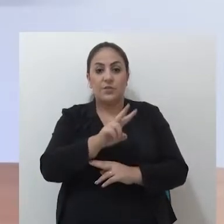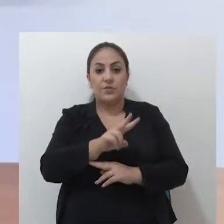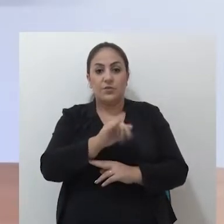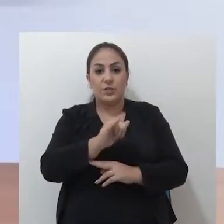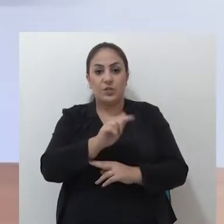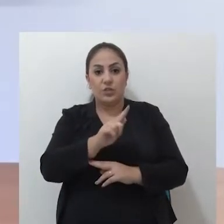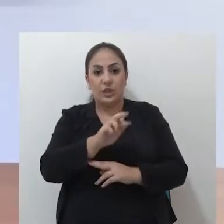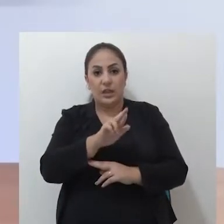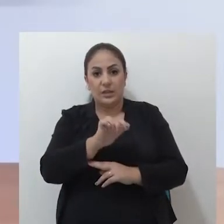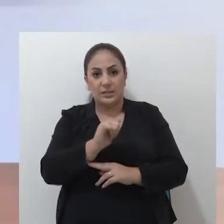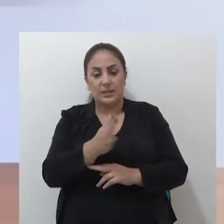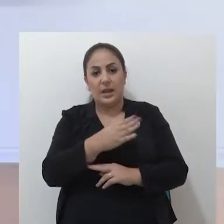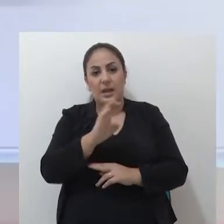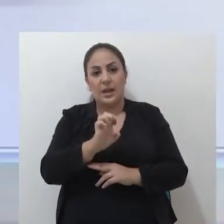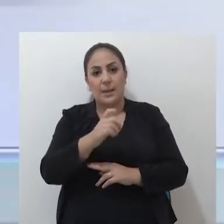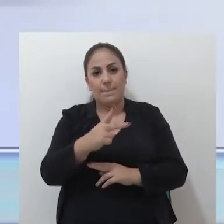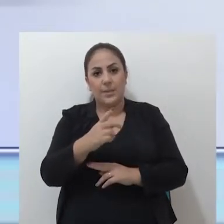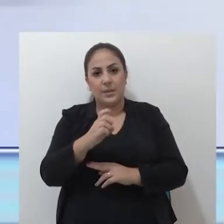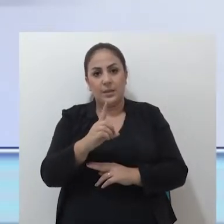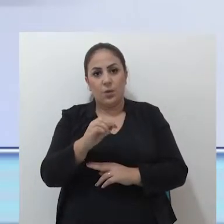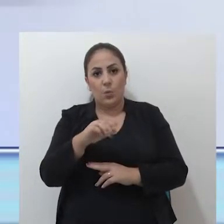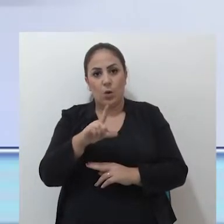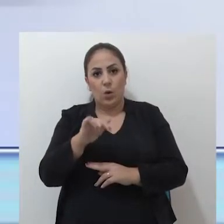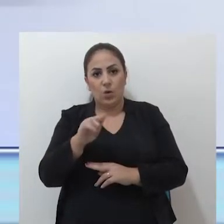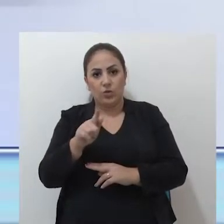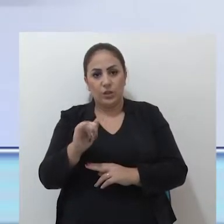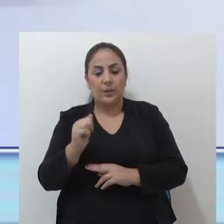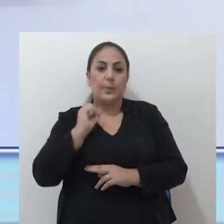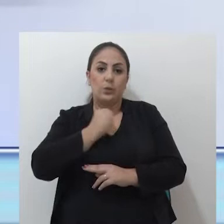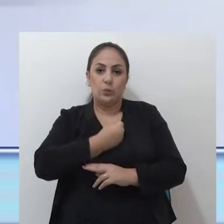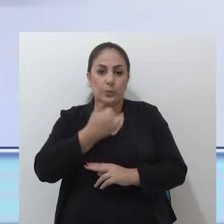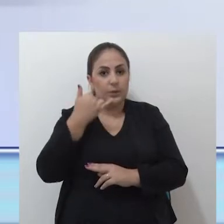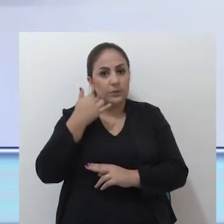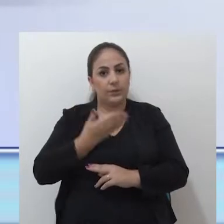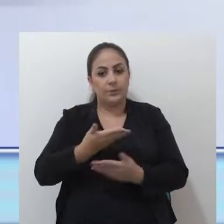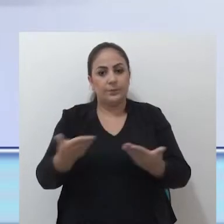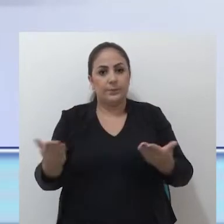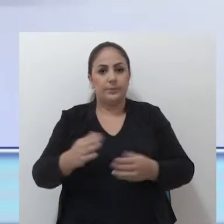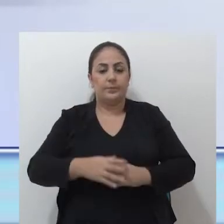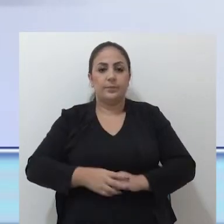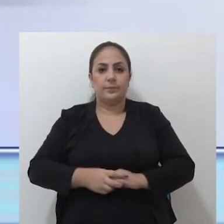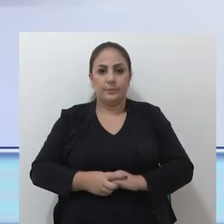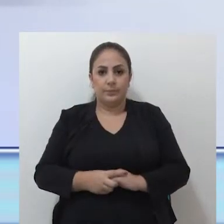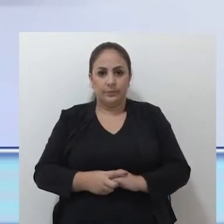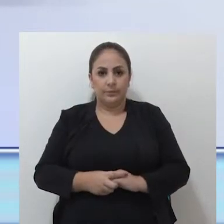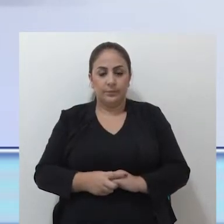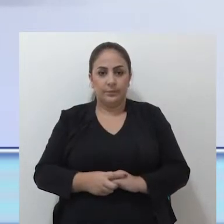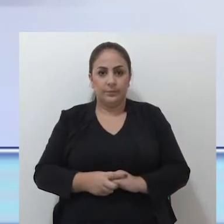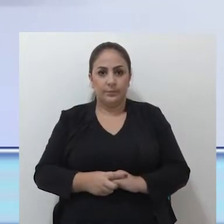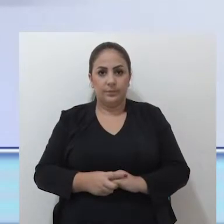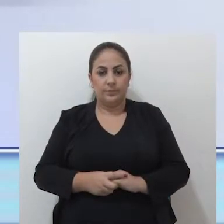Epidemiológica, pelos telefones 3460164 ou